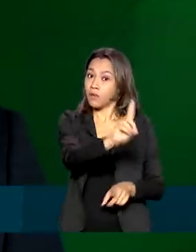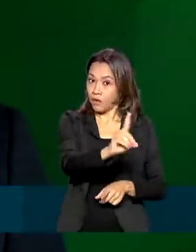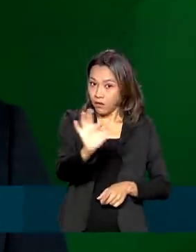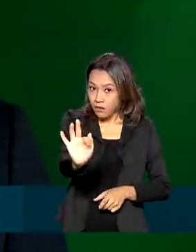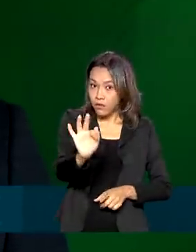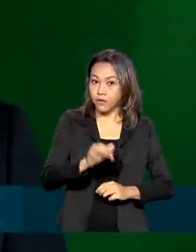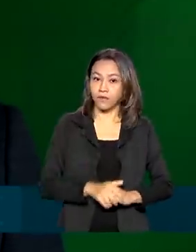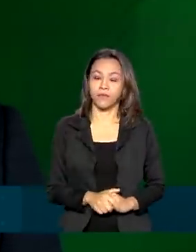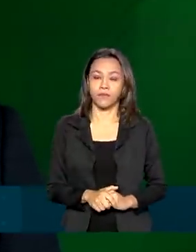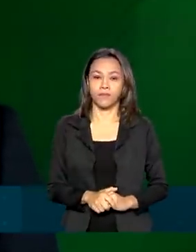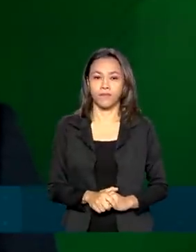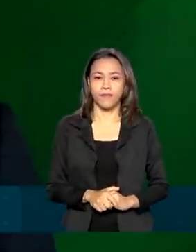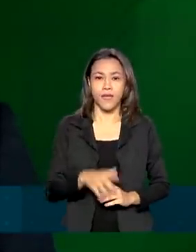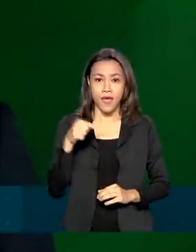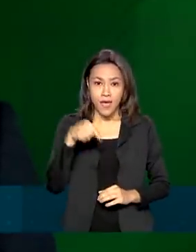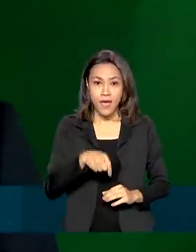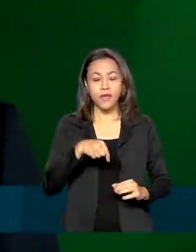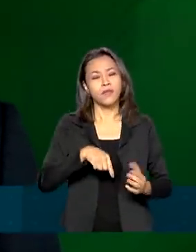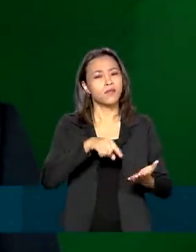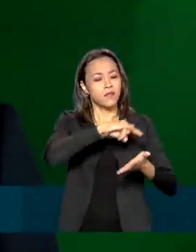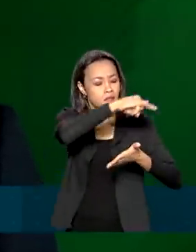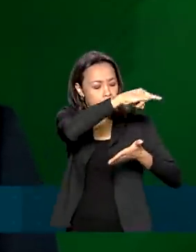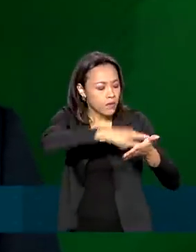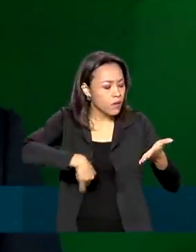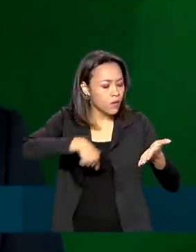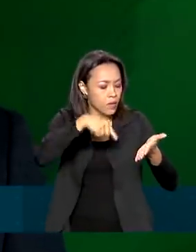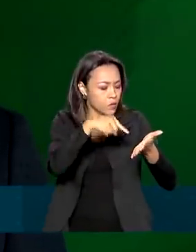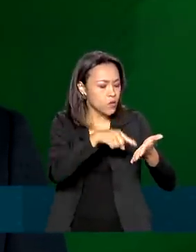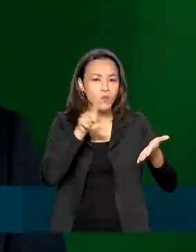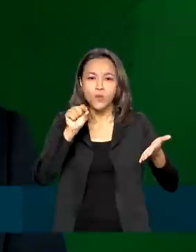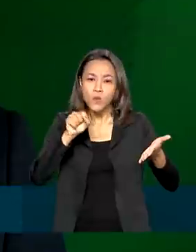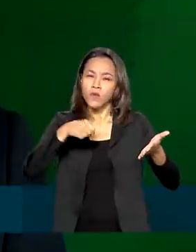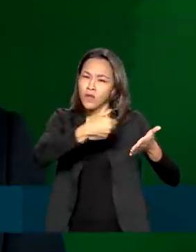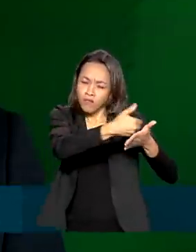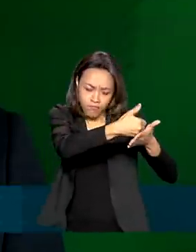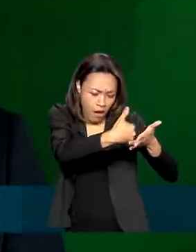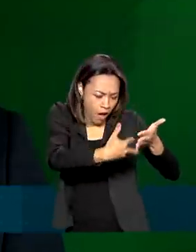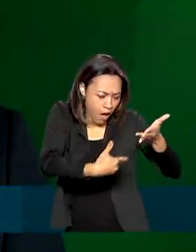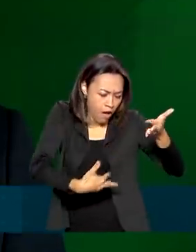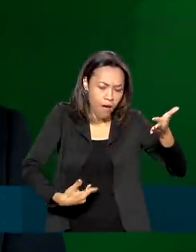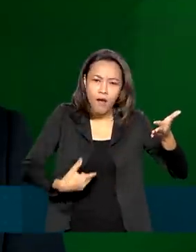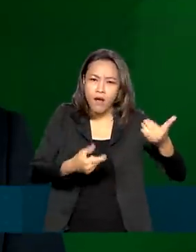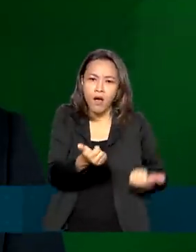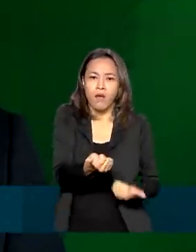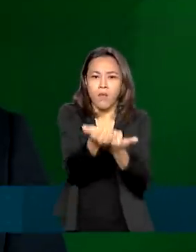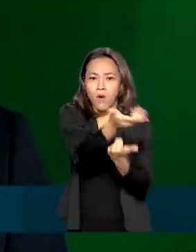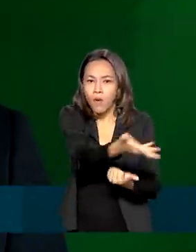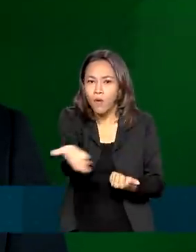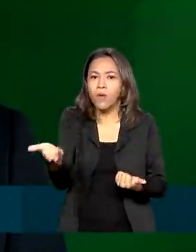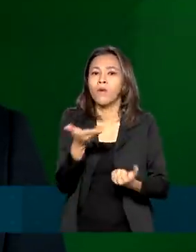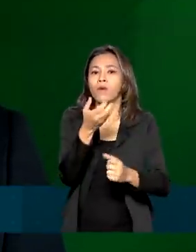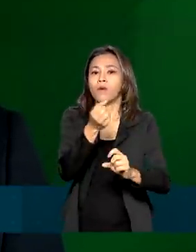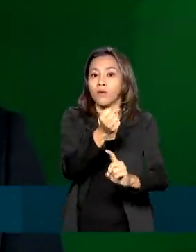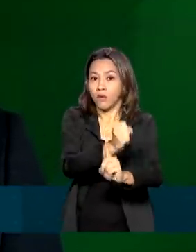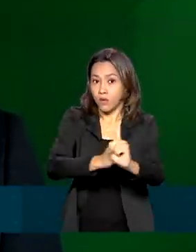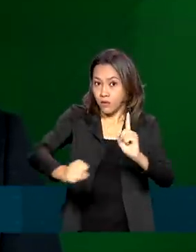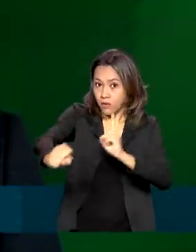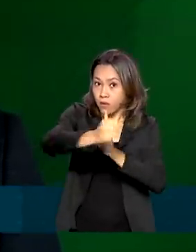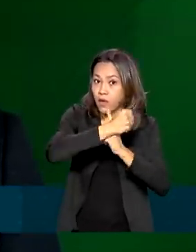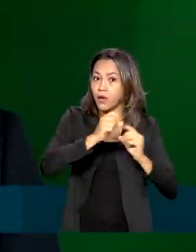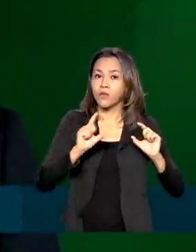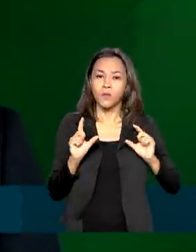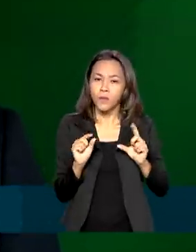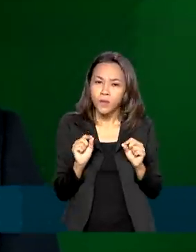Essa resolução propicia inúmeros benefícios para a população, como incremento nas soluções de